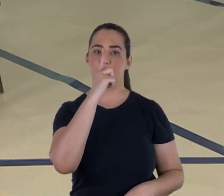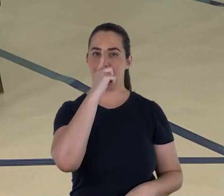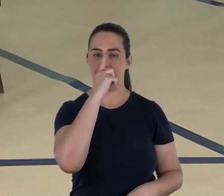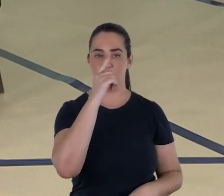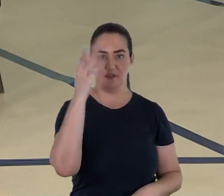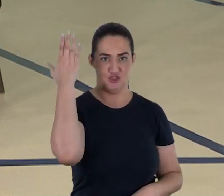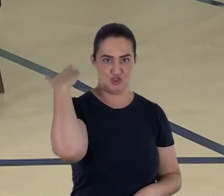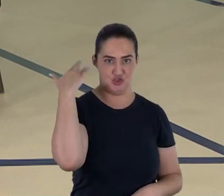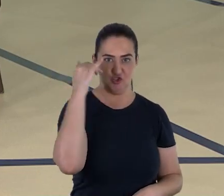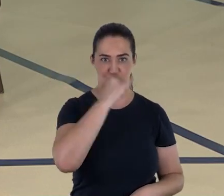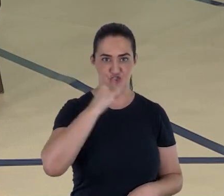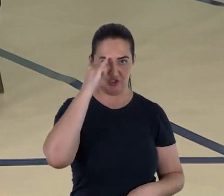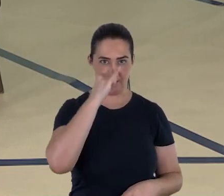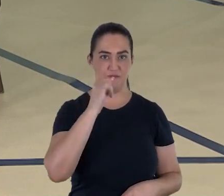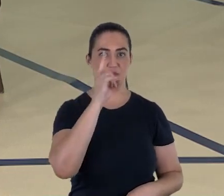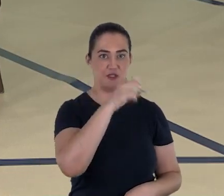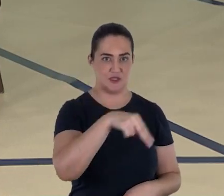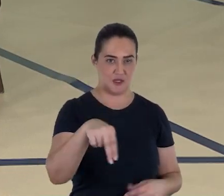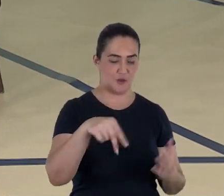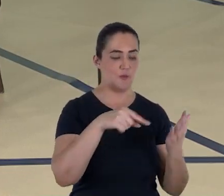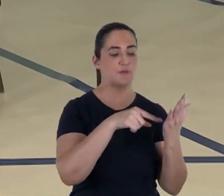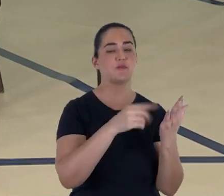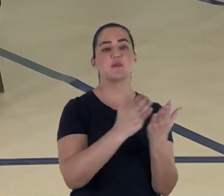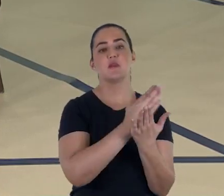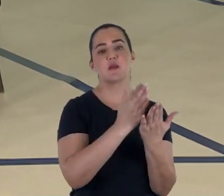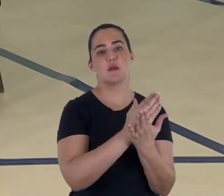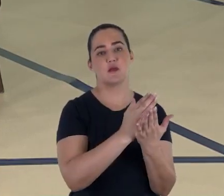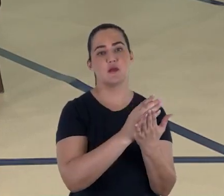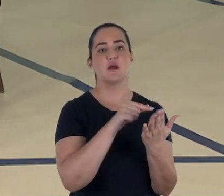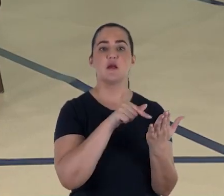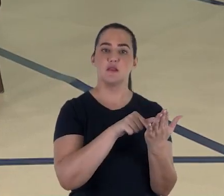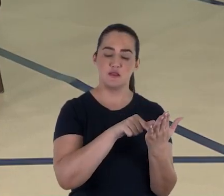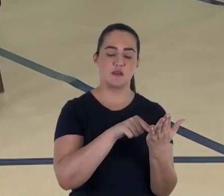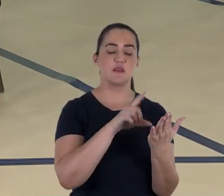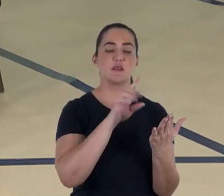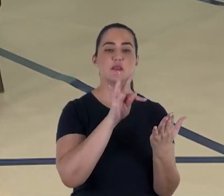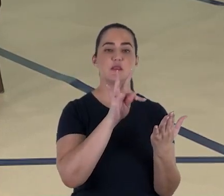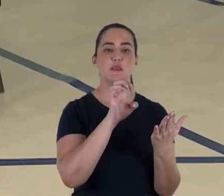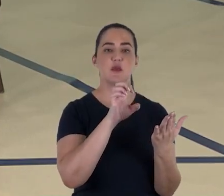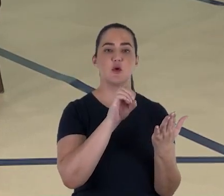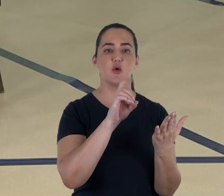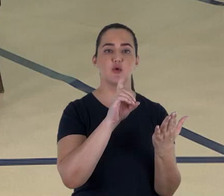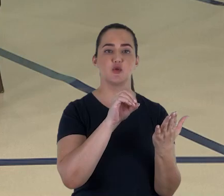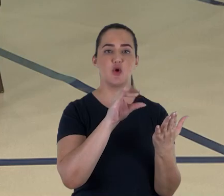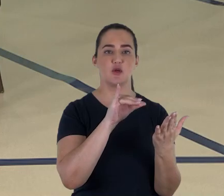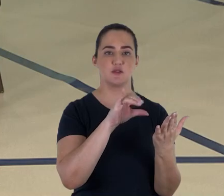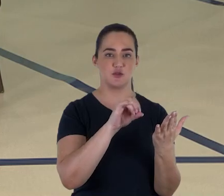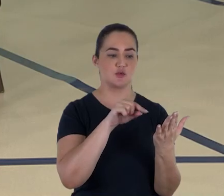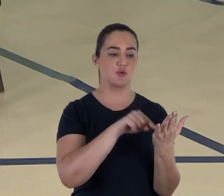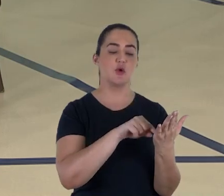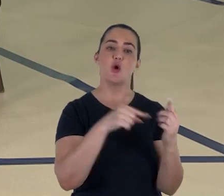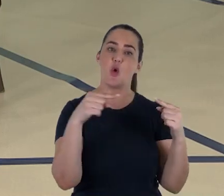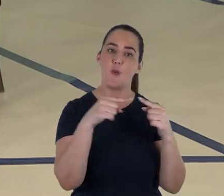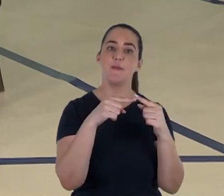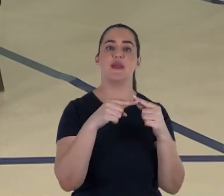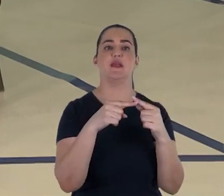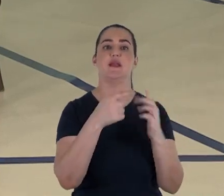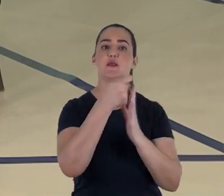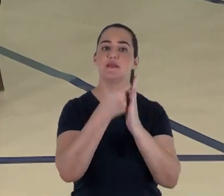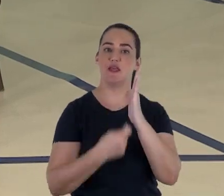Daniel. Apenas a versão de Teodócio tem uma afinidade próxima com o texto hebraico maçorético.